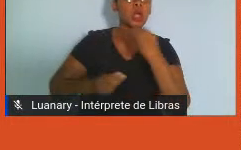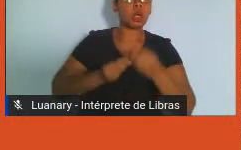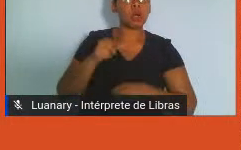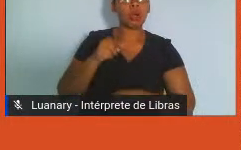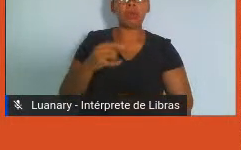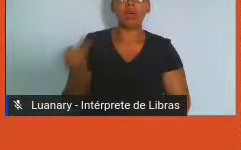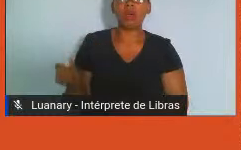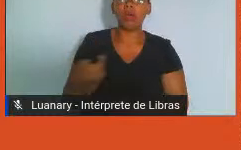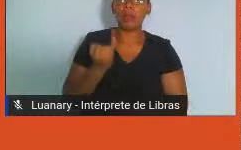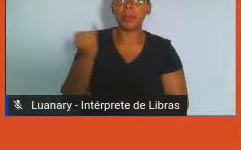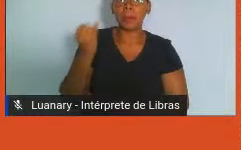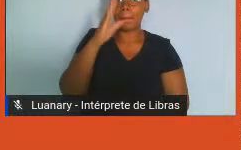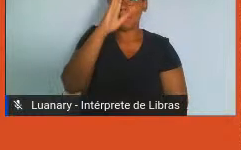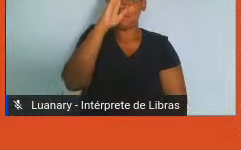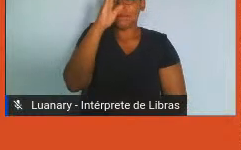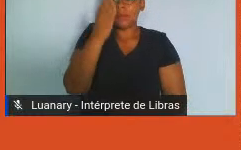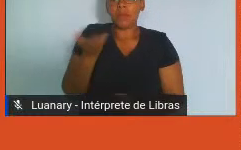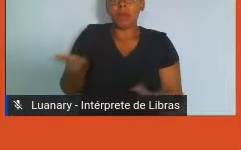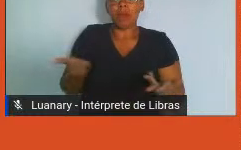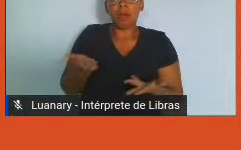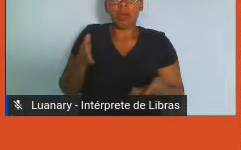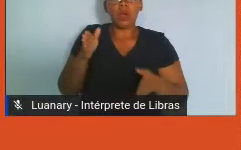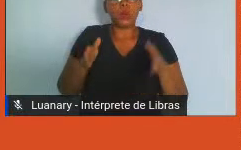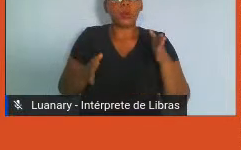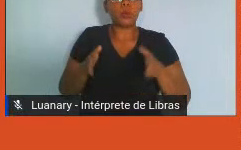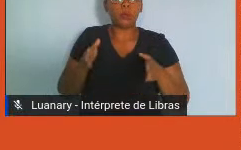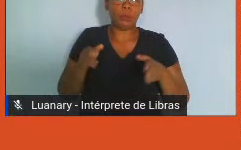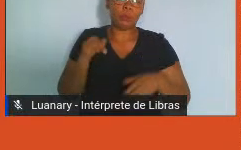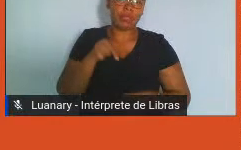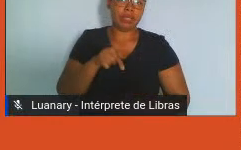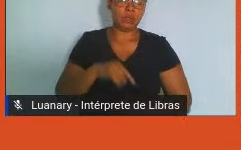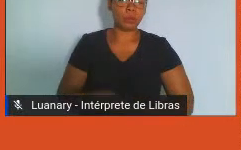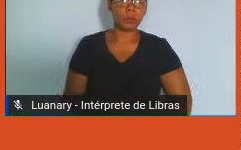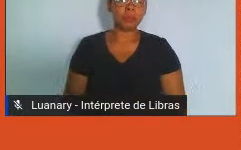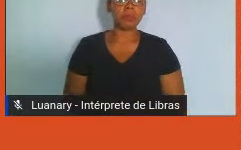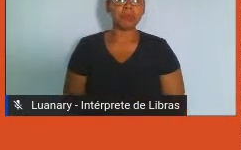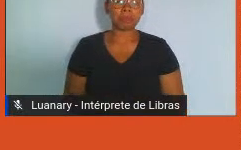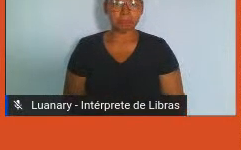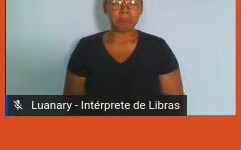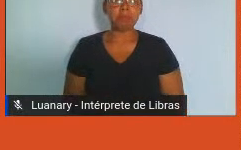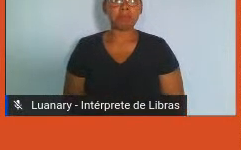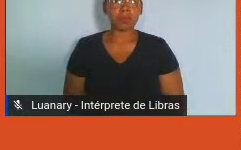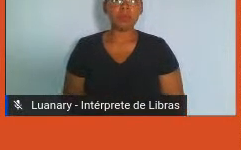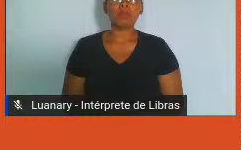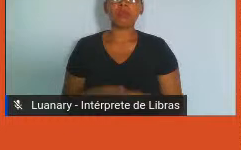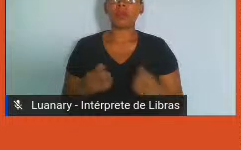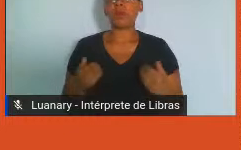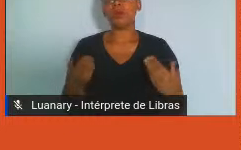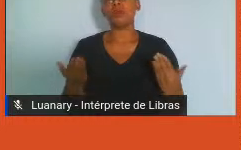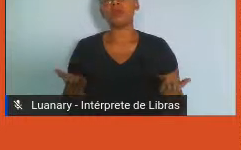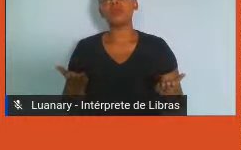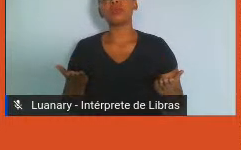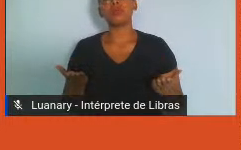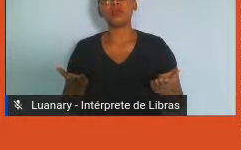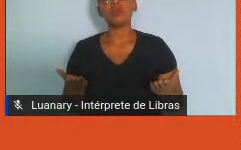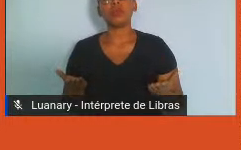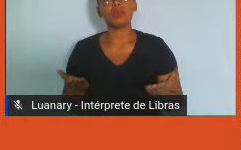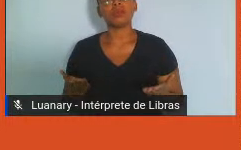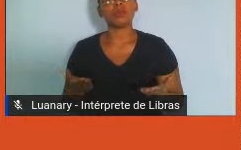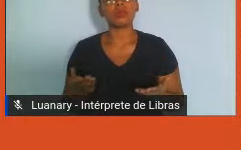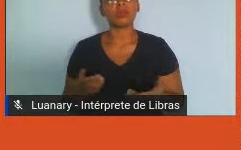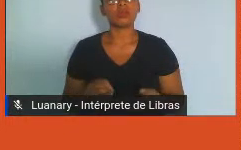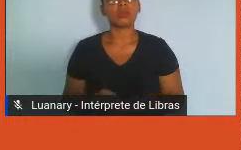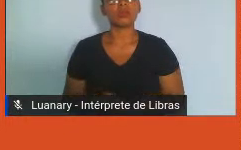do que nunca, depois deste período todo que a gente está vivendo. Então, pessoal, a gente